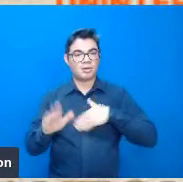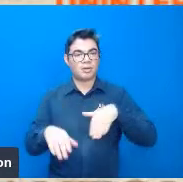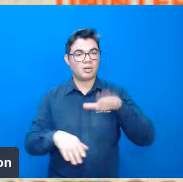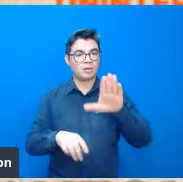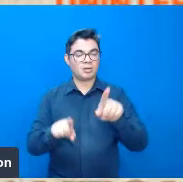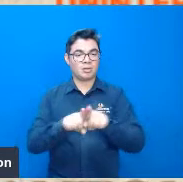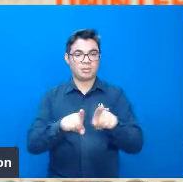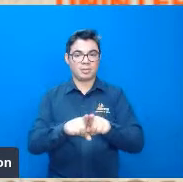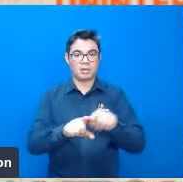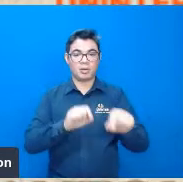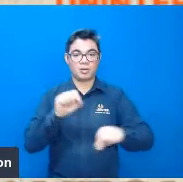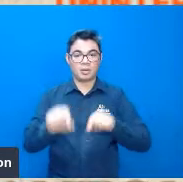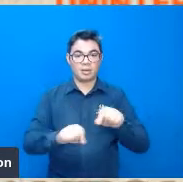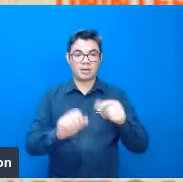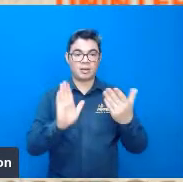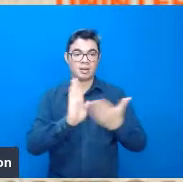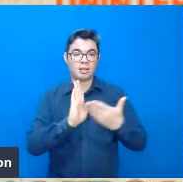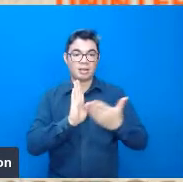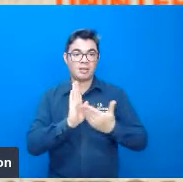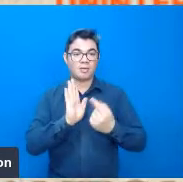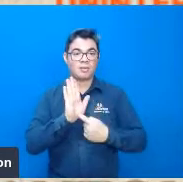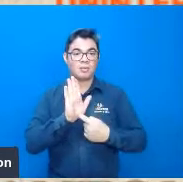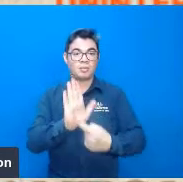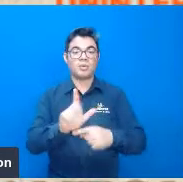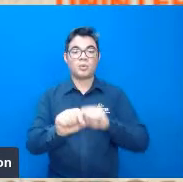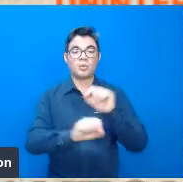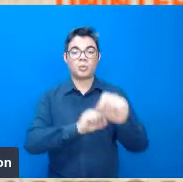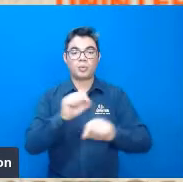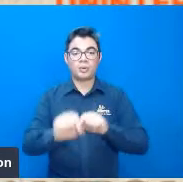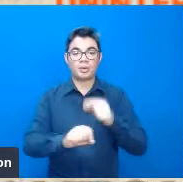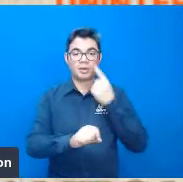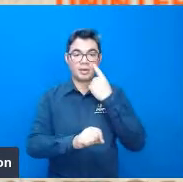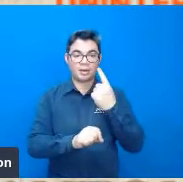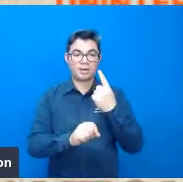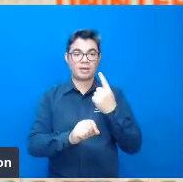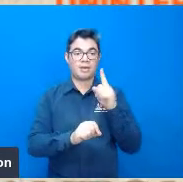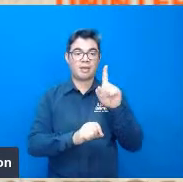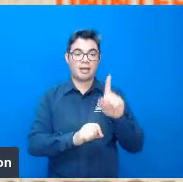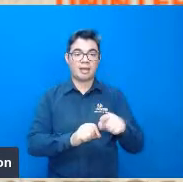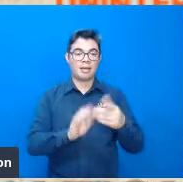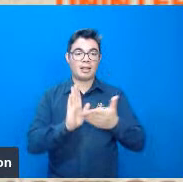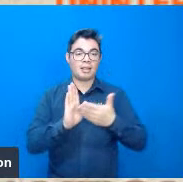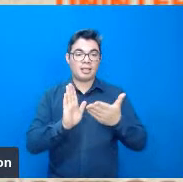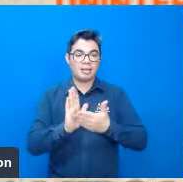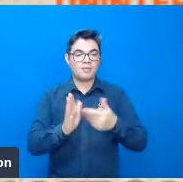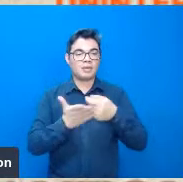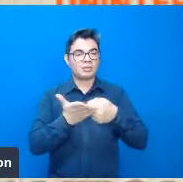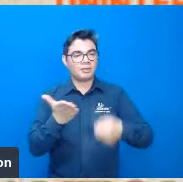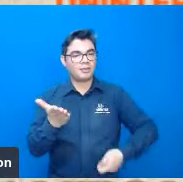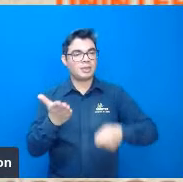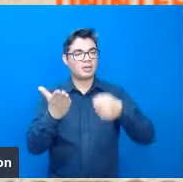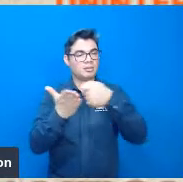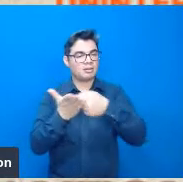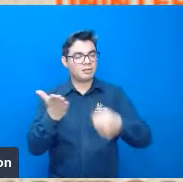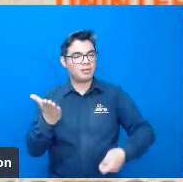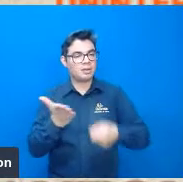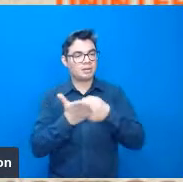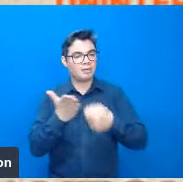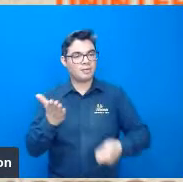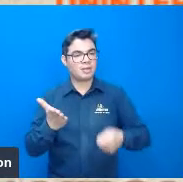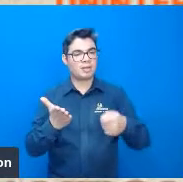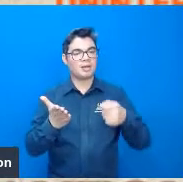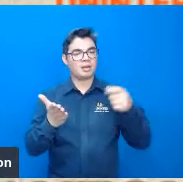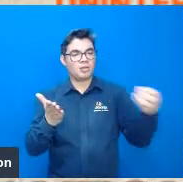os livros acabam acabavam sendo o grande passatempo ele se mantinha sempre muito